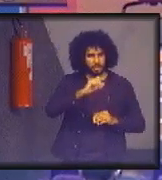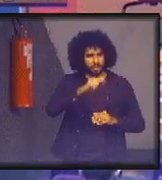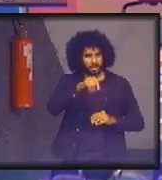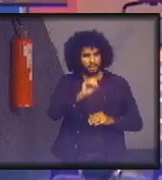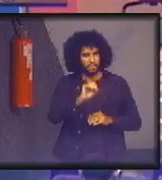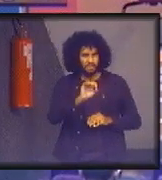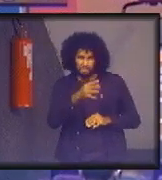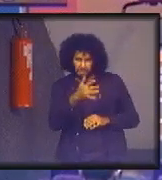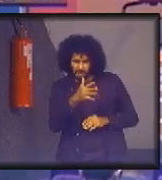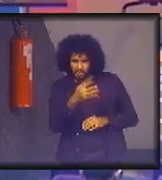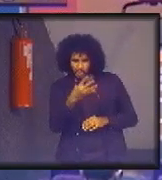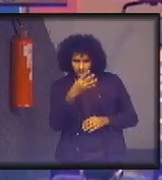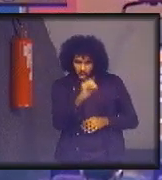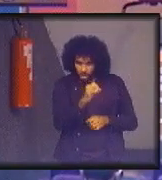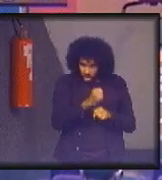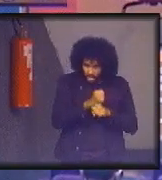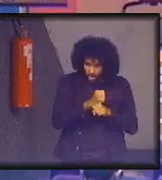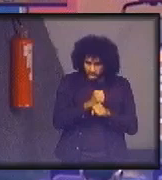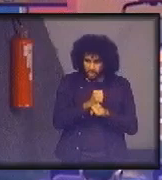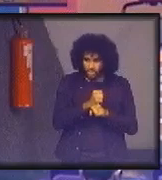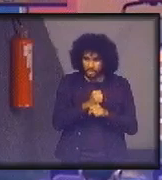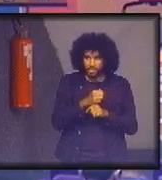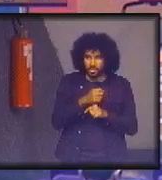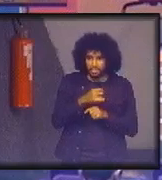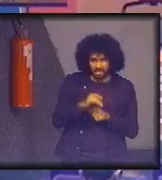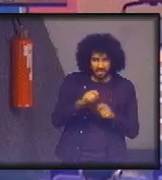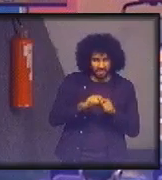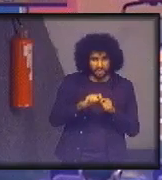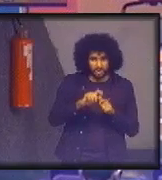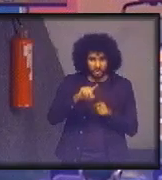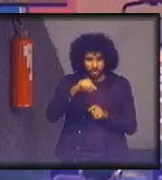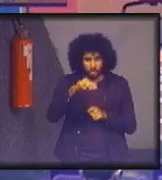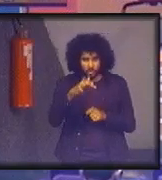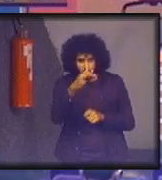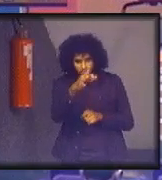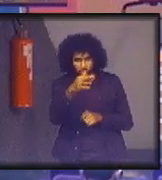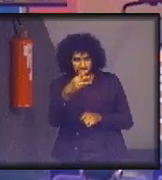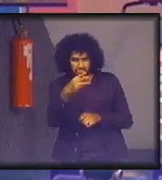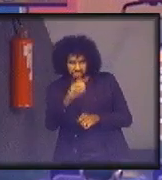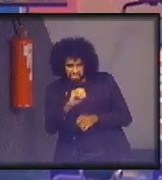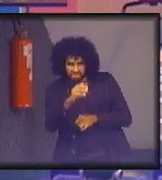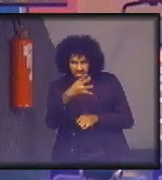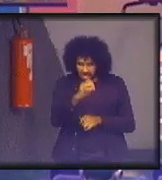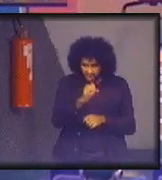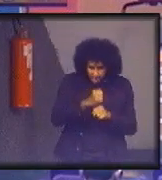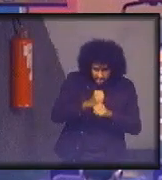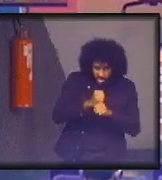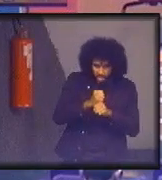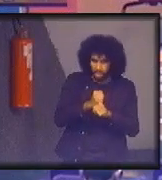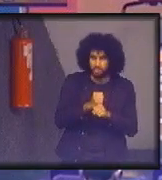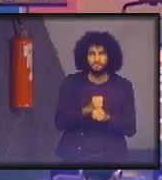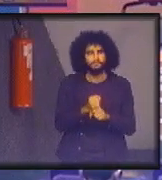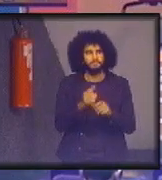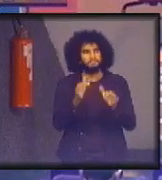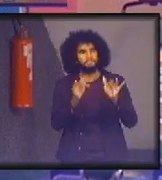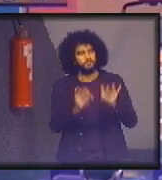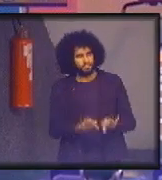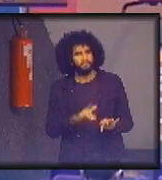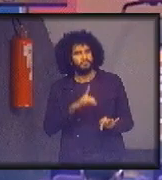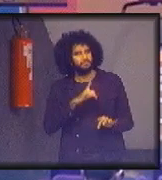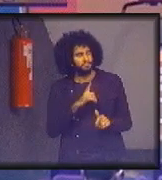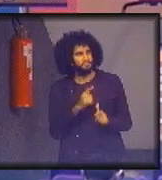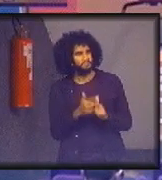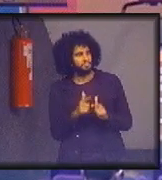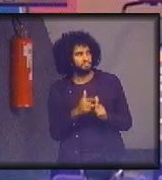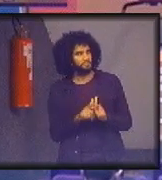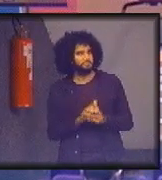anos. O que não for feito nos próximos 30, 40 anos, enfim, vai decretar